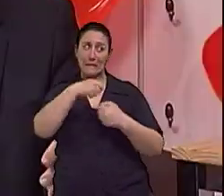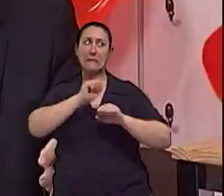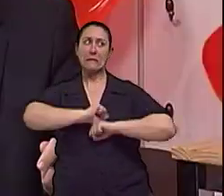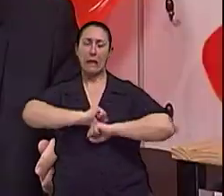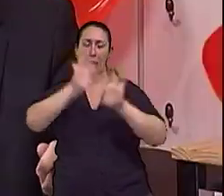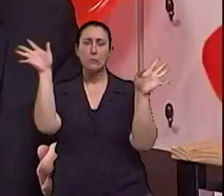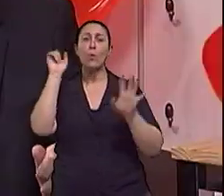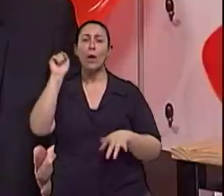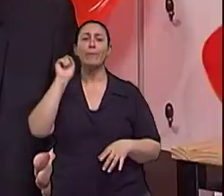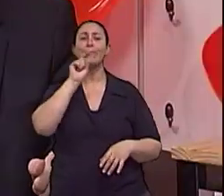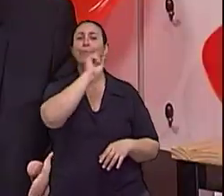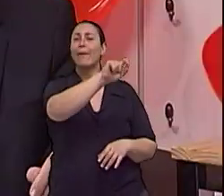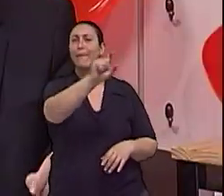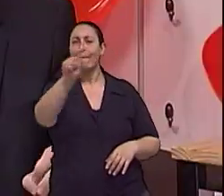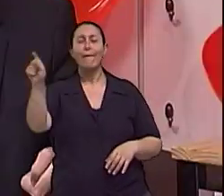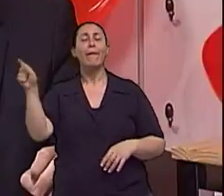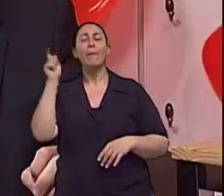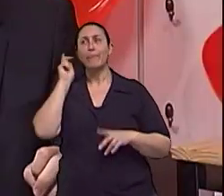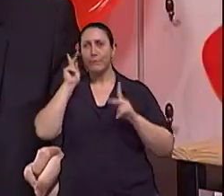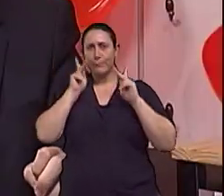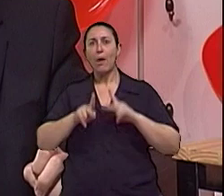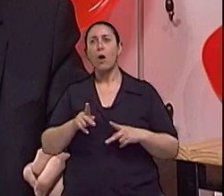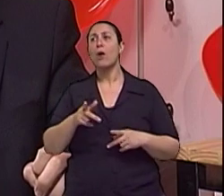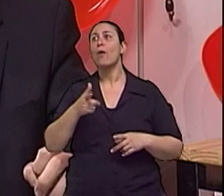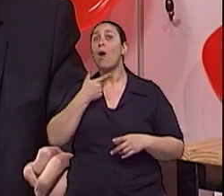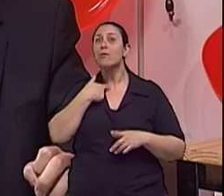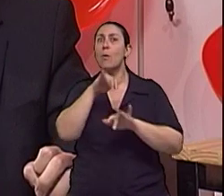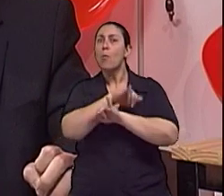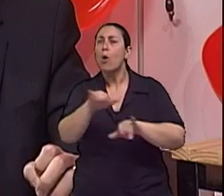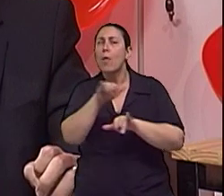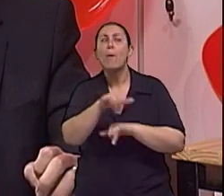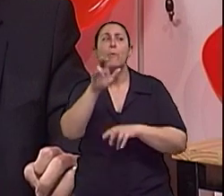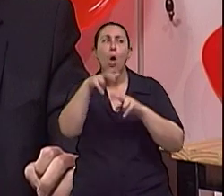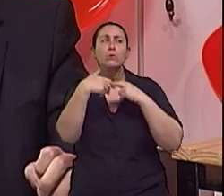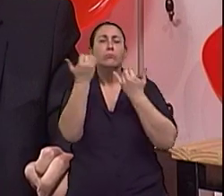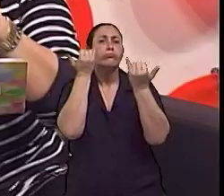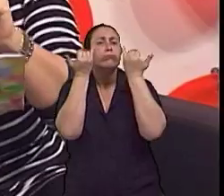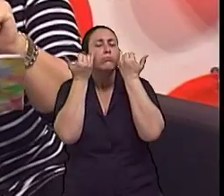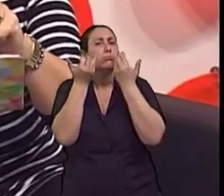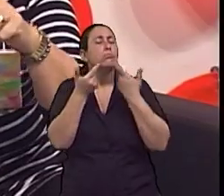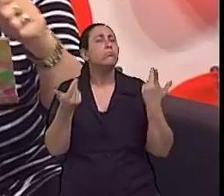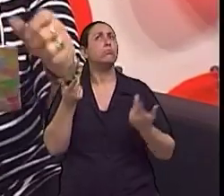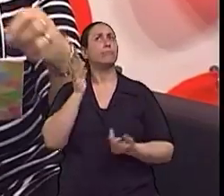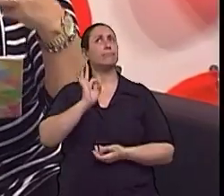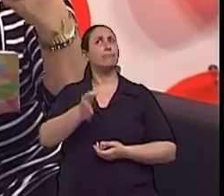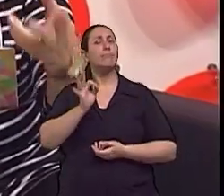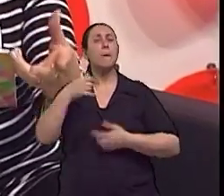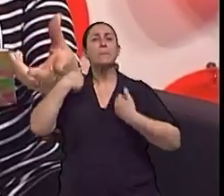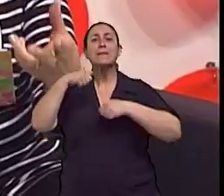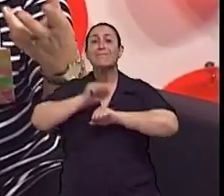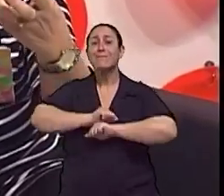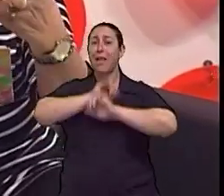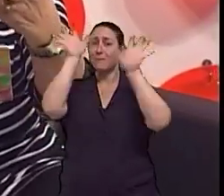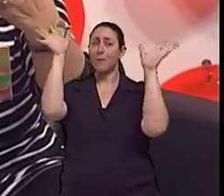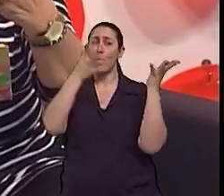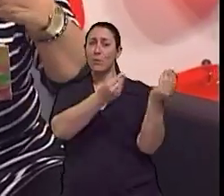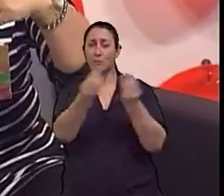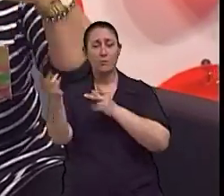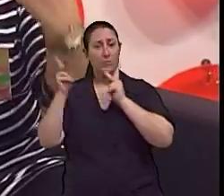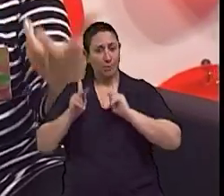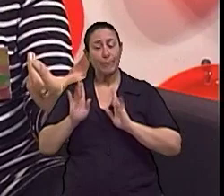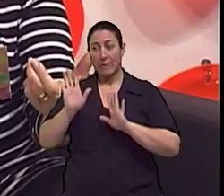porque as pessoas, elas gostam exatamente do programa também por isso. Porque a gente busca o esclarecimento até o fundo. Quer dizer,